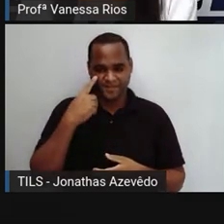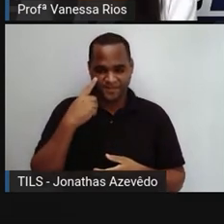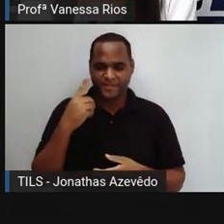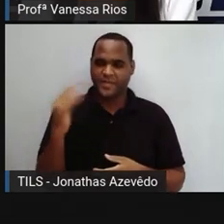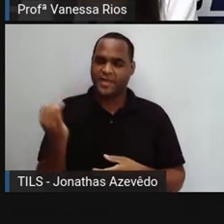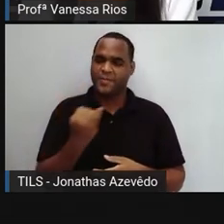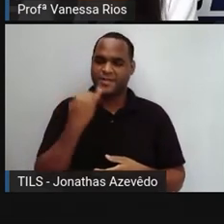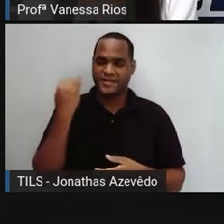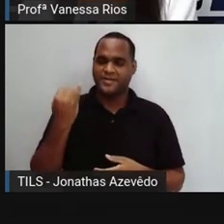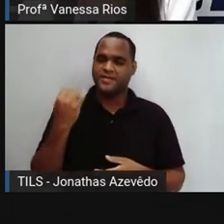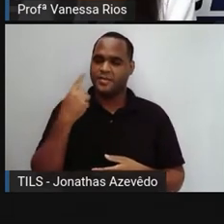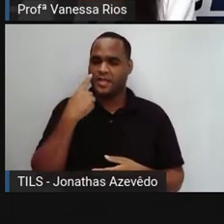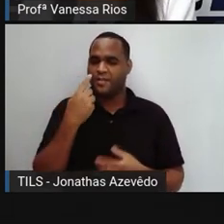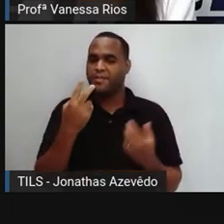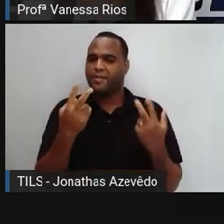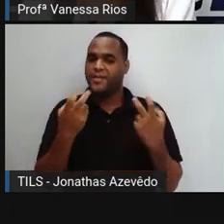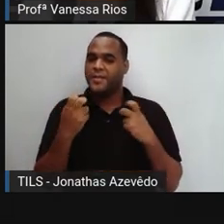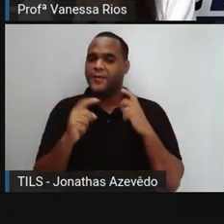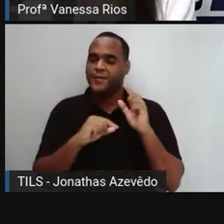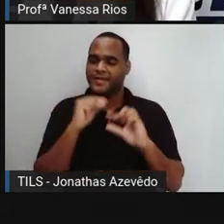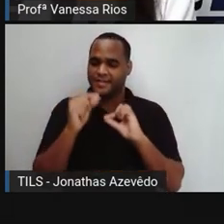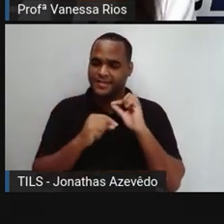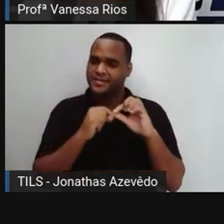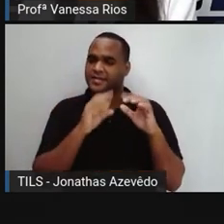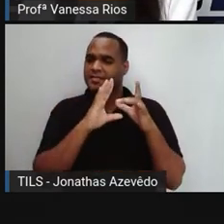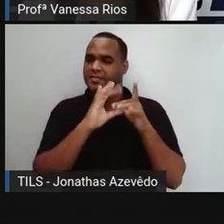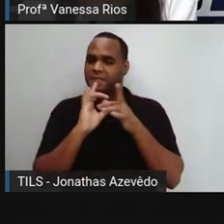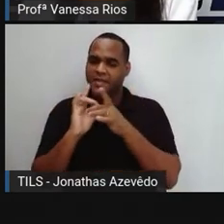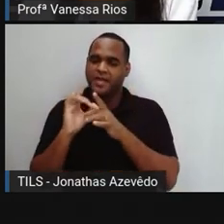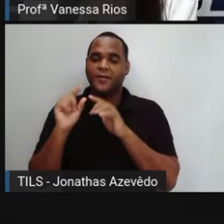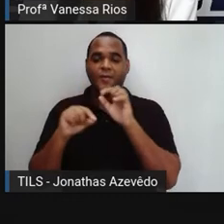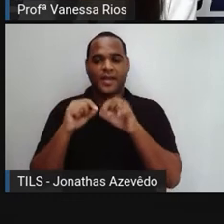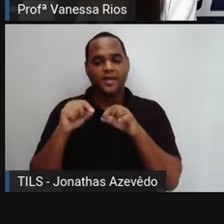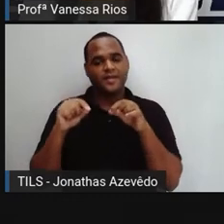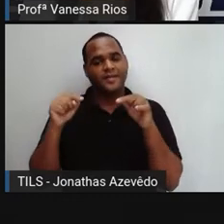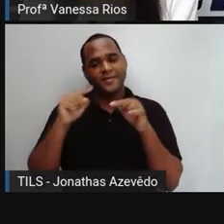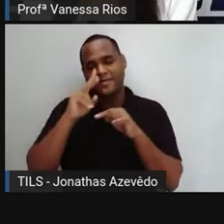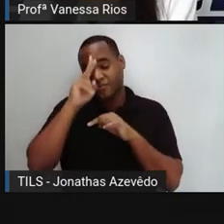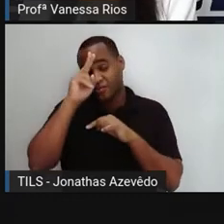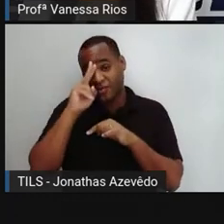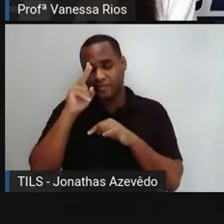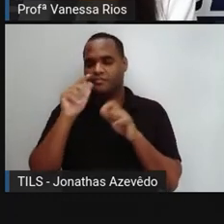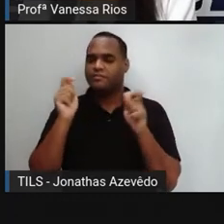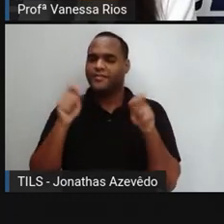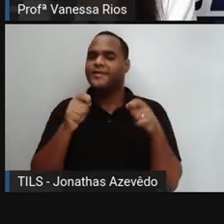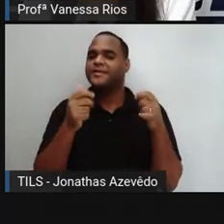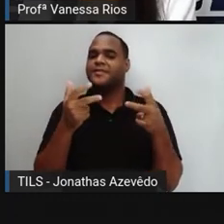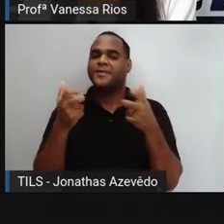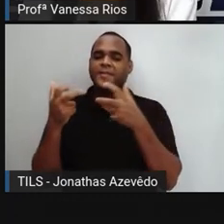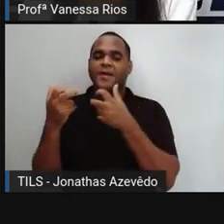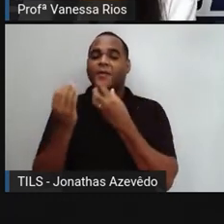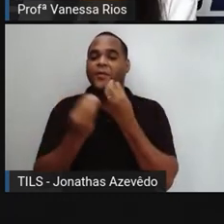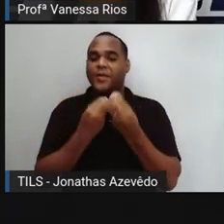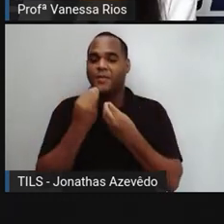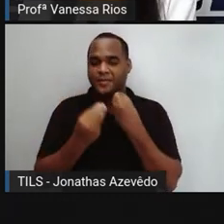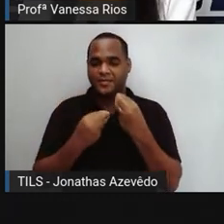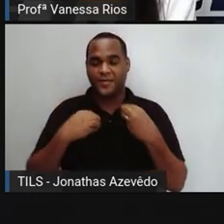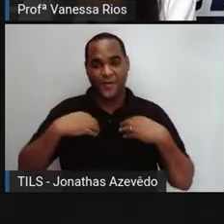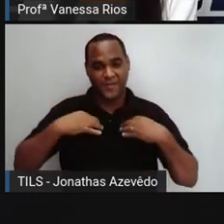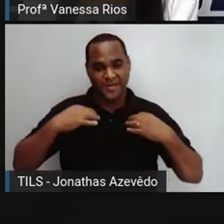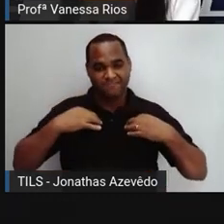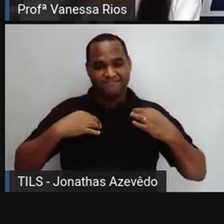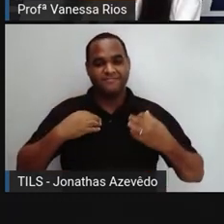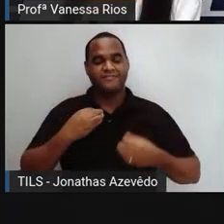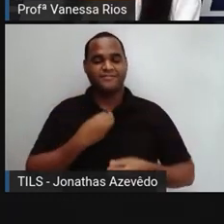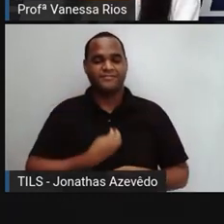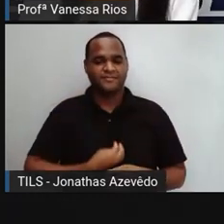porque a própria percepção relacionada ao momento histórico pode ser observada pelas roupas, não é? A